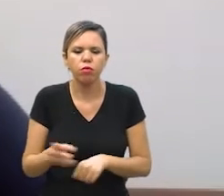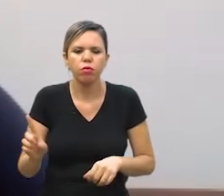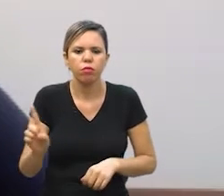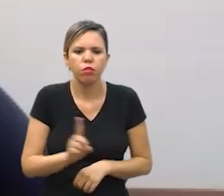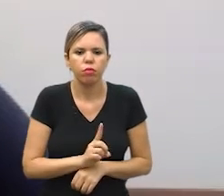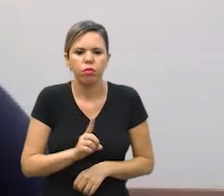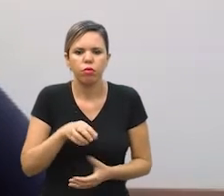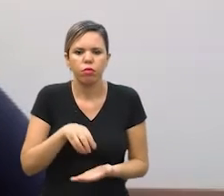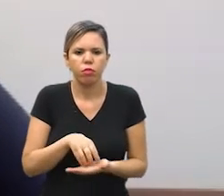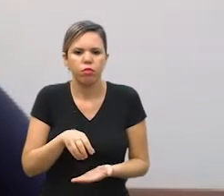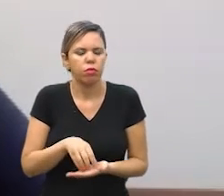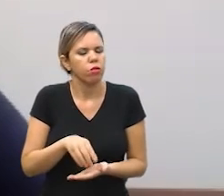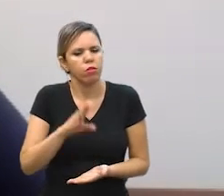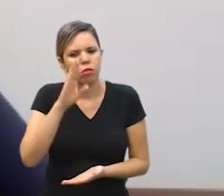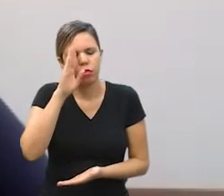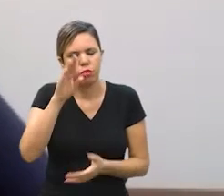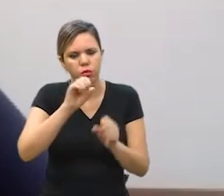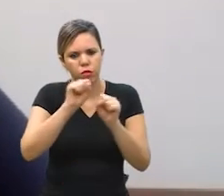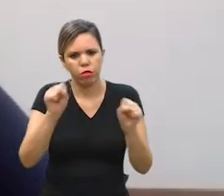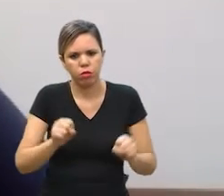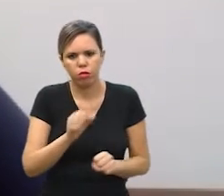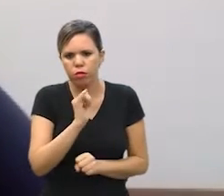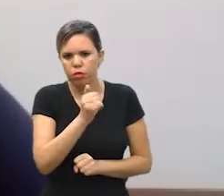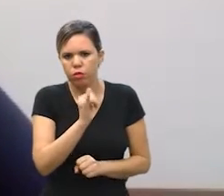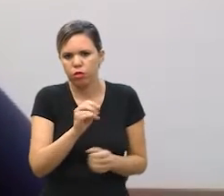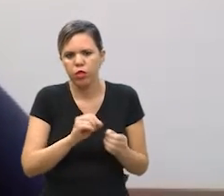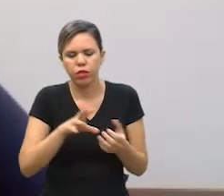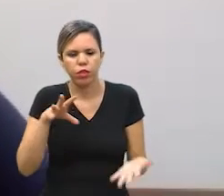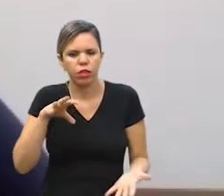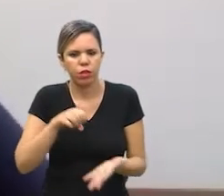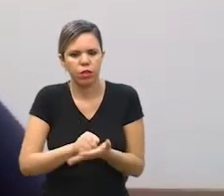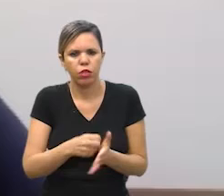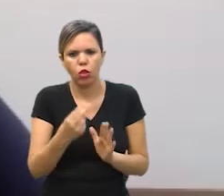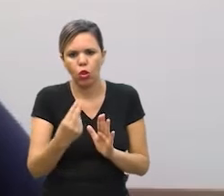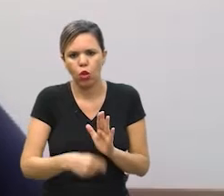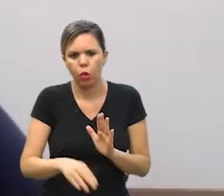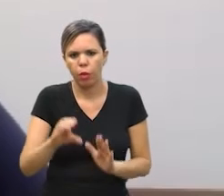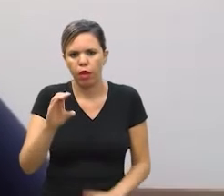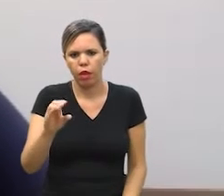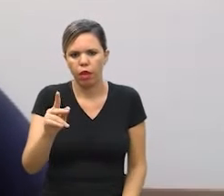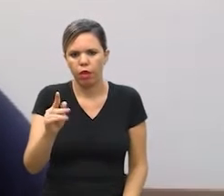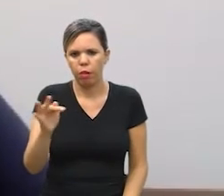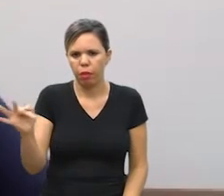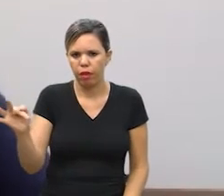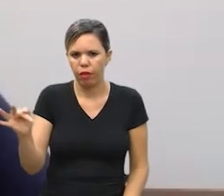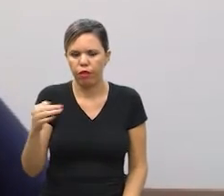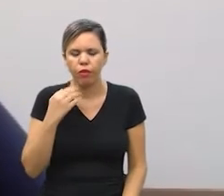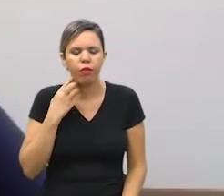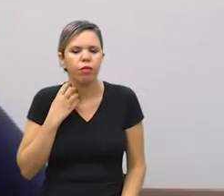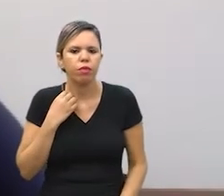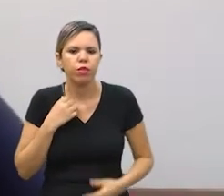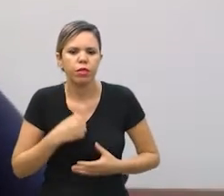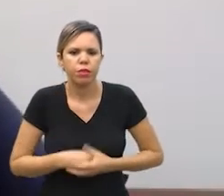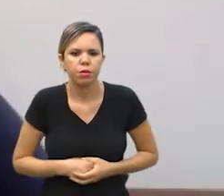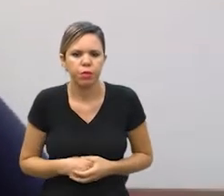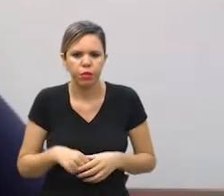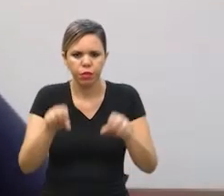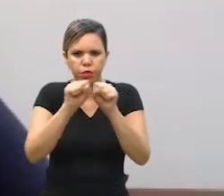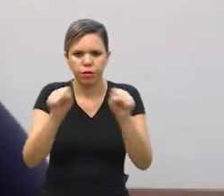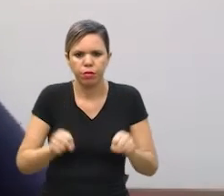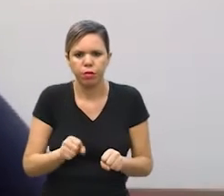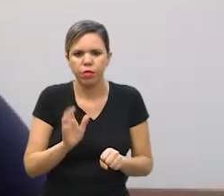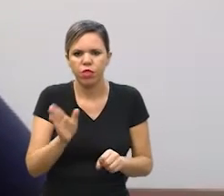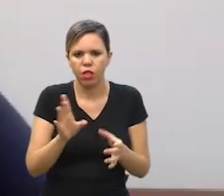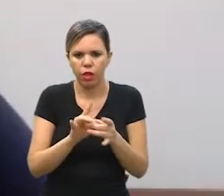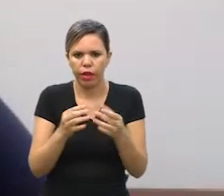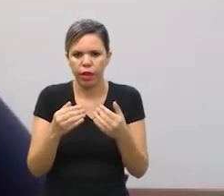chego no centro de testagem o sistema já faz um cadastramento com nome do CPF e a partir daí o sistema a